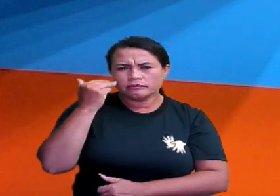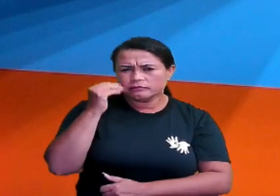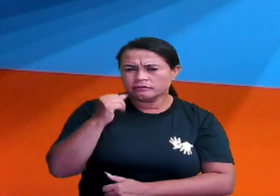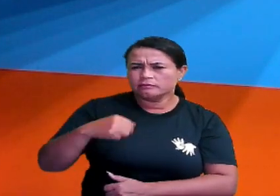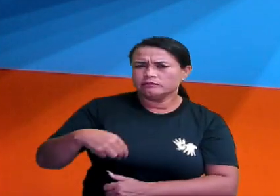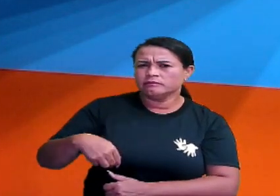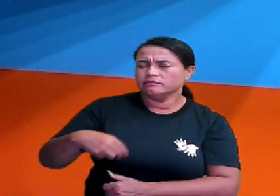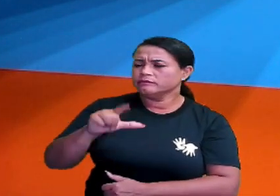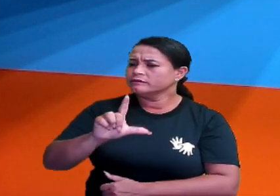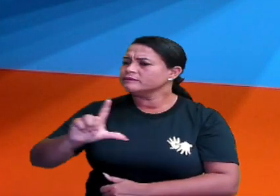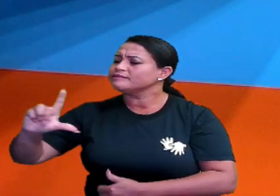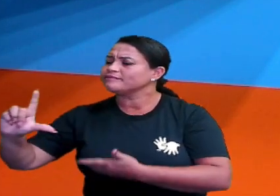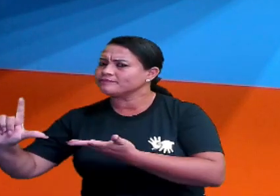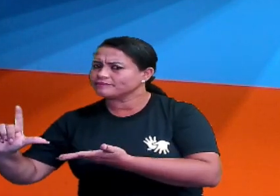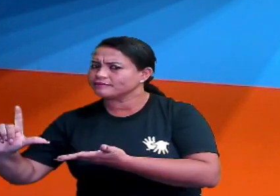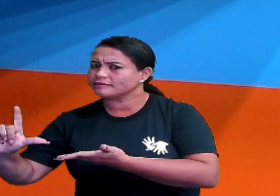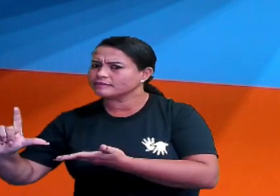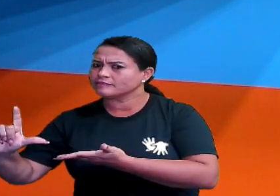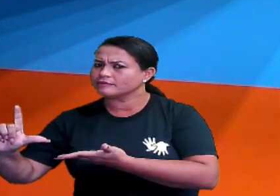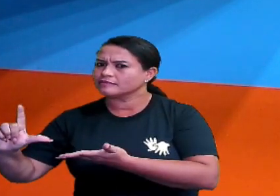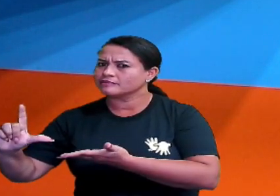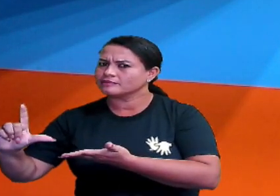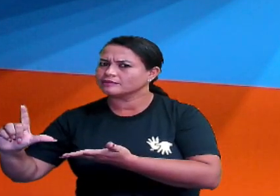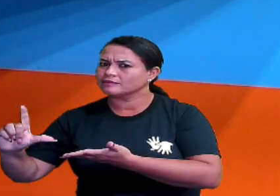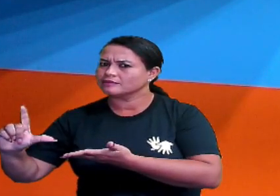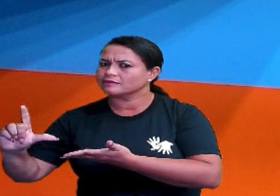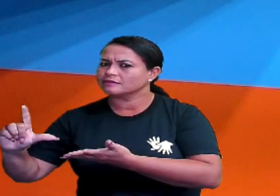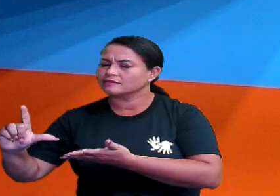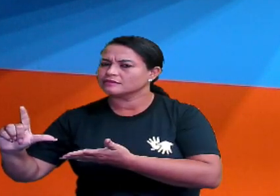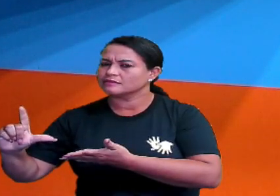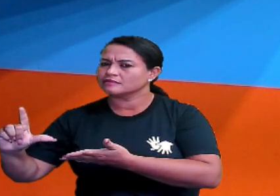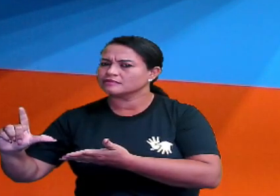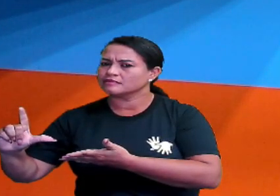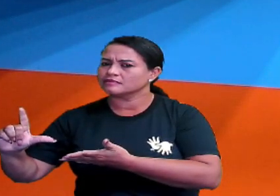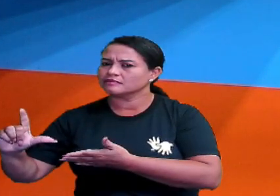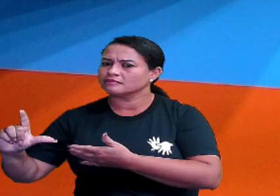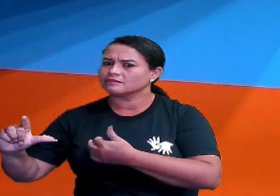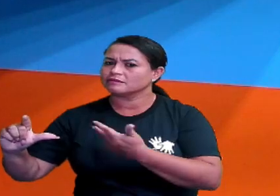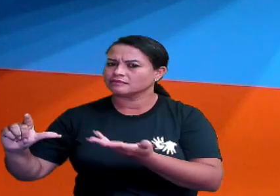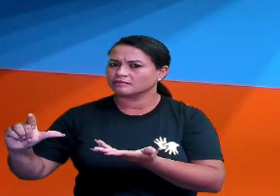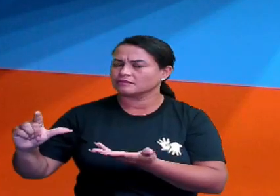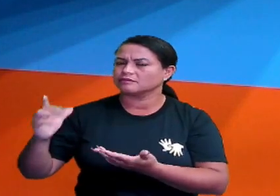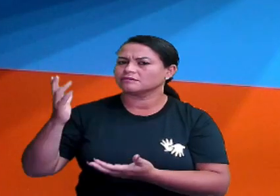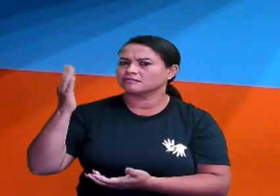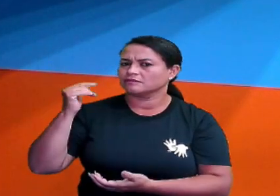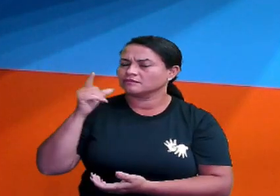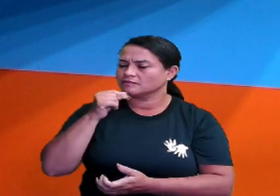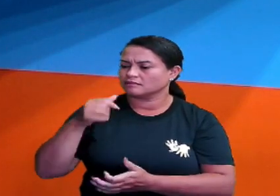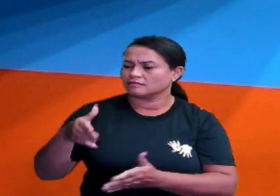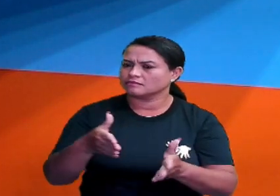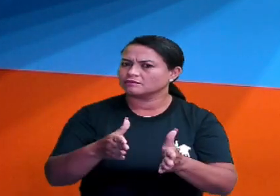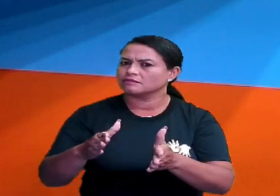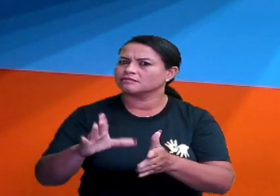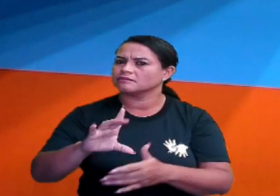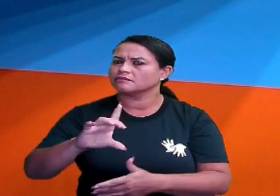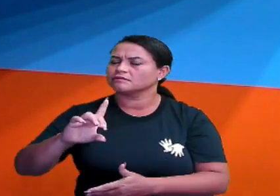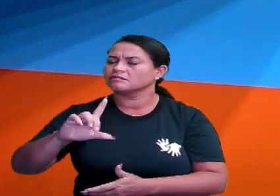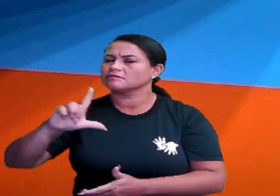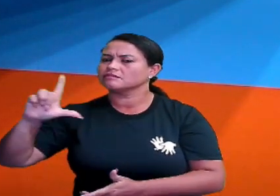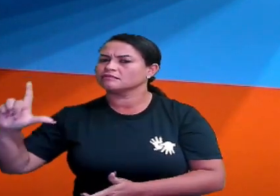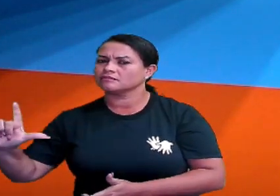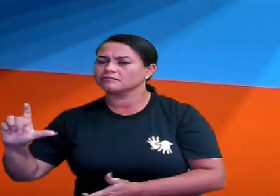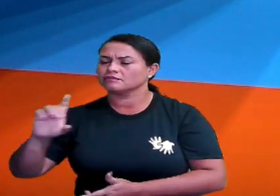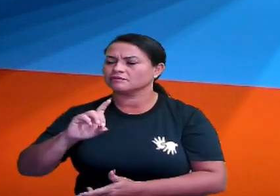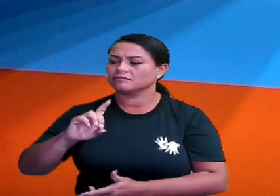que o leste é para a direita e o rio está à direita, né? Então, eu só preciso ver aqui a minha